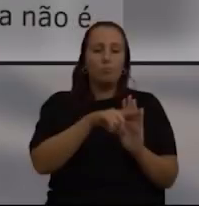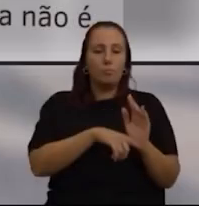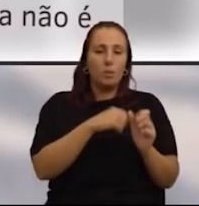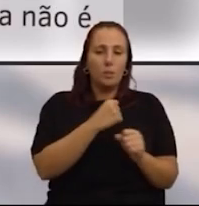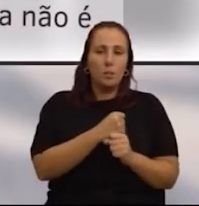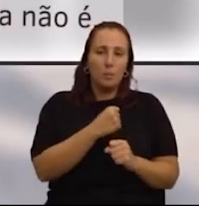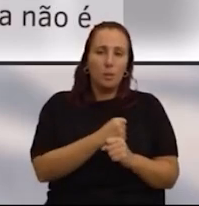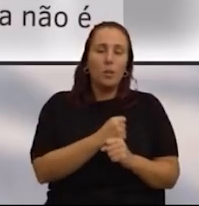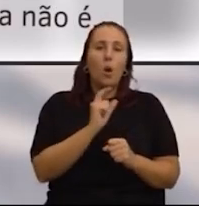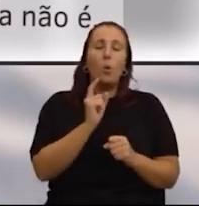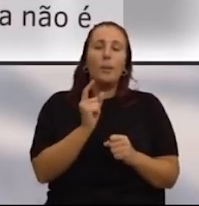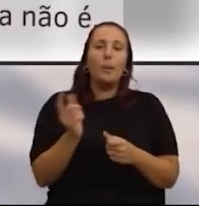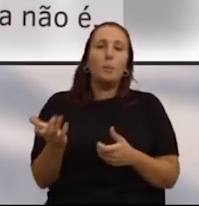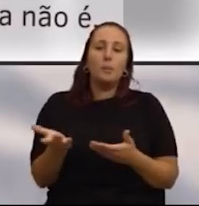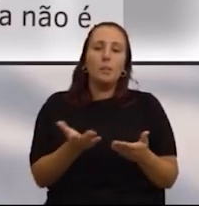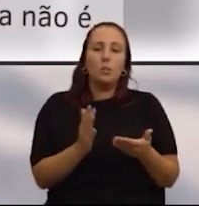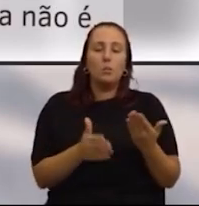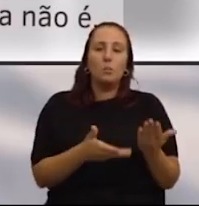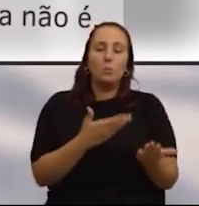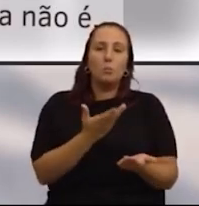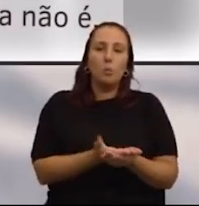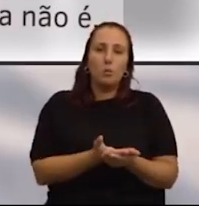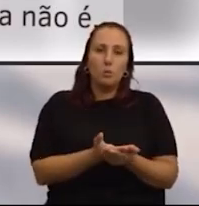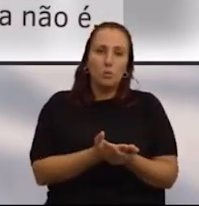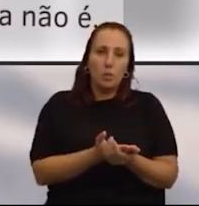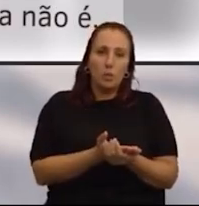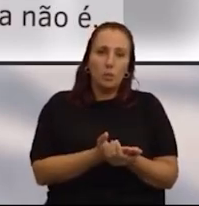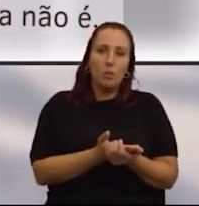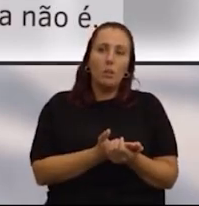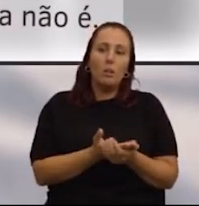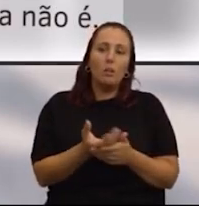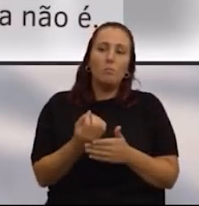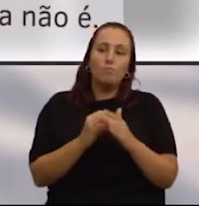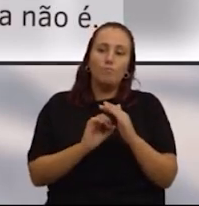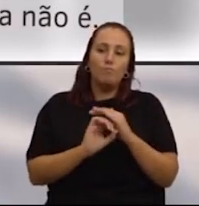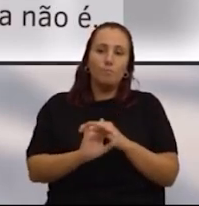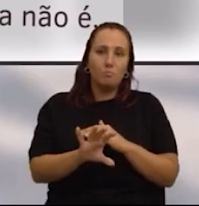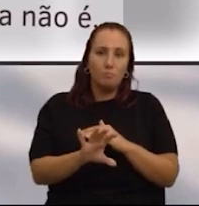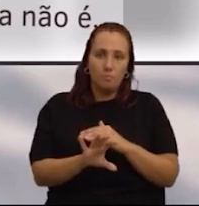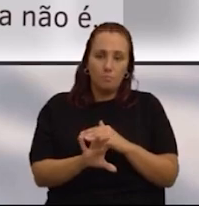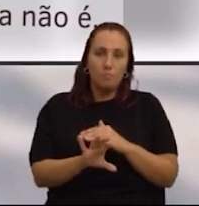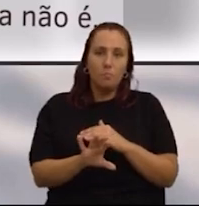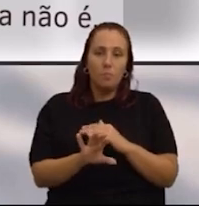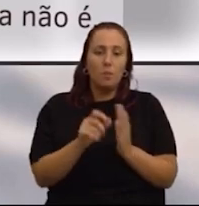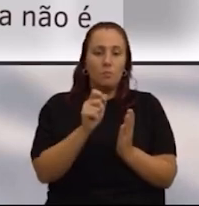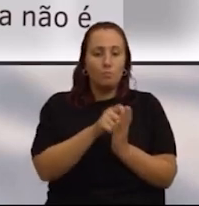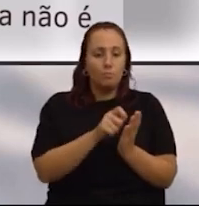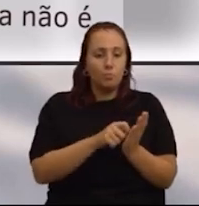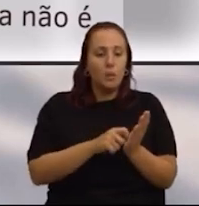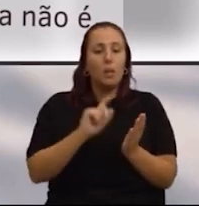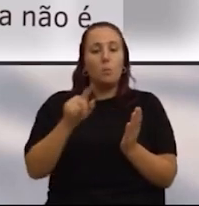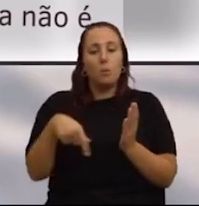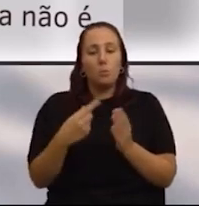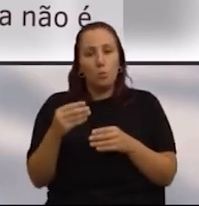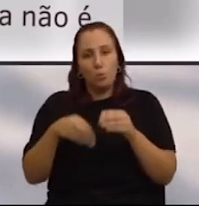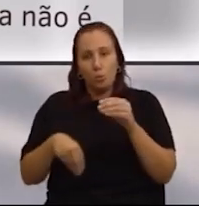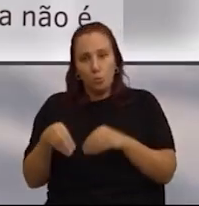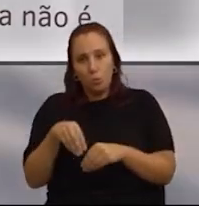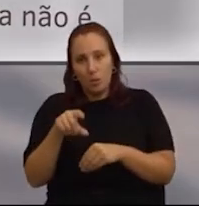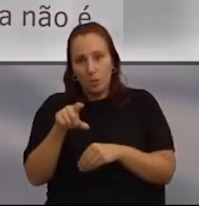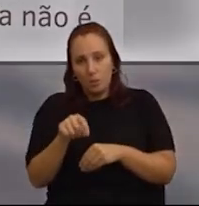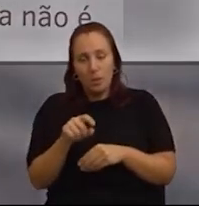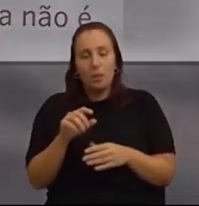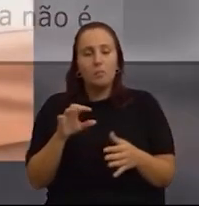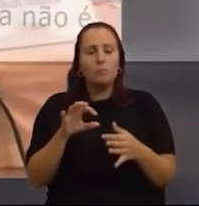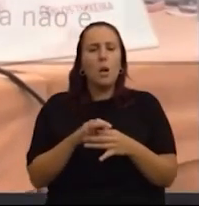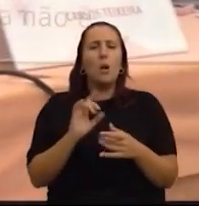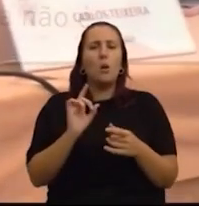Aquilo que é uma apresentação de uma proposta que submetemos para agendamento e votação posterior e que